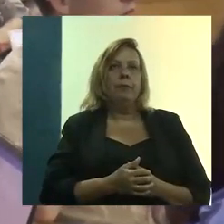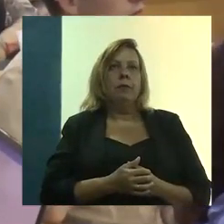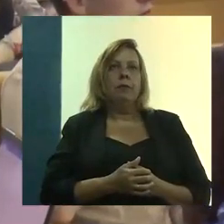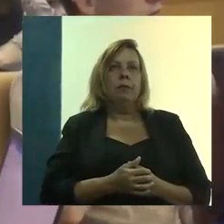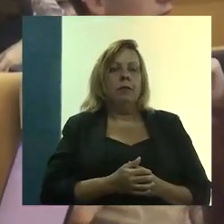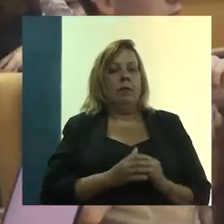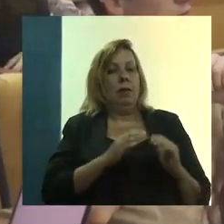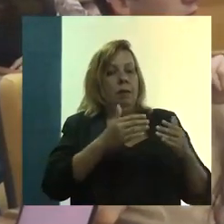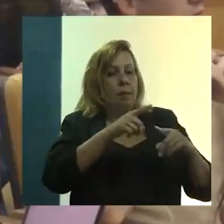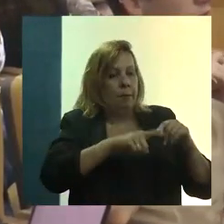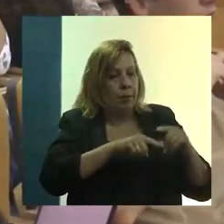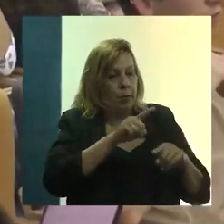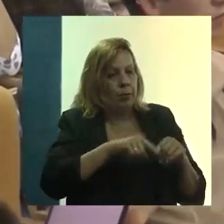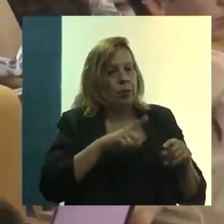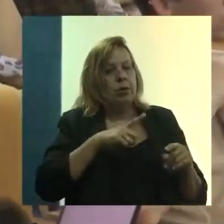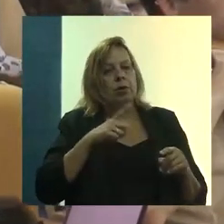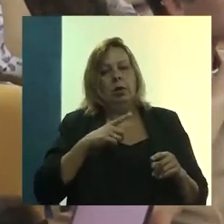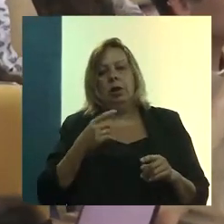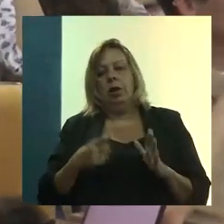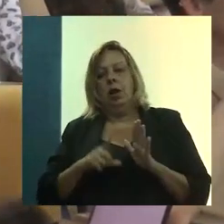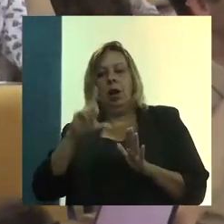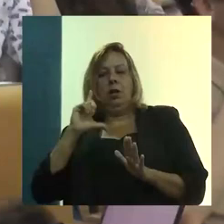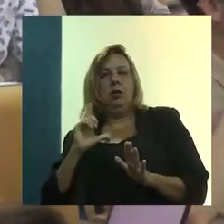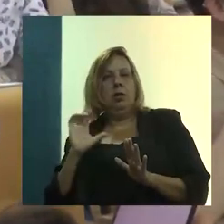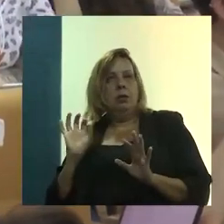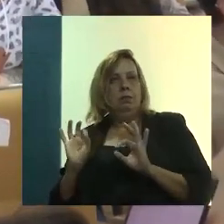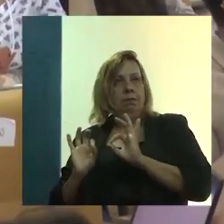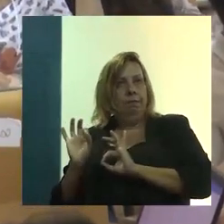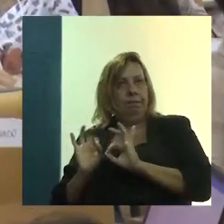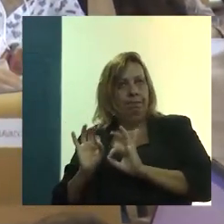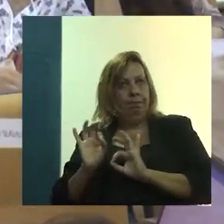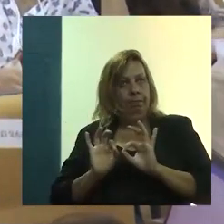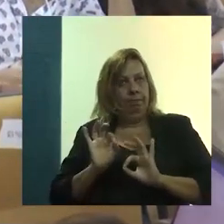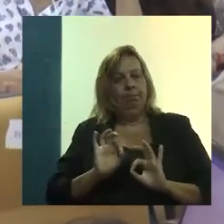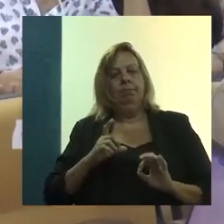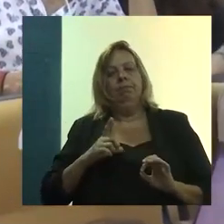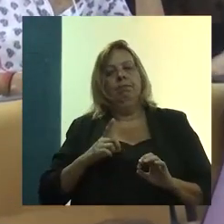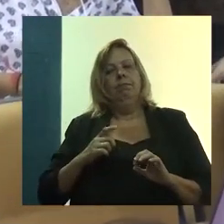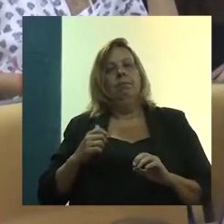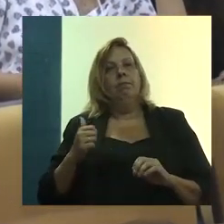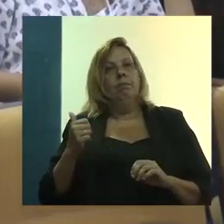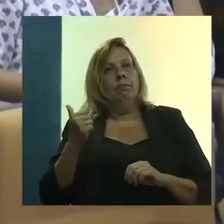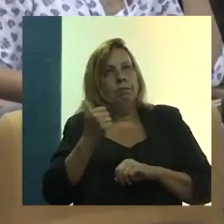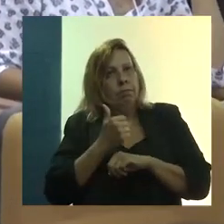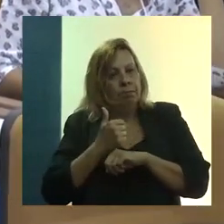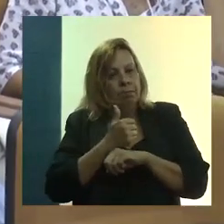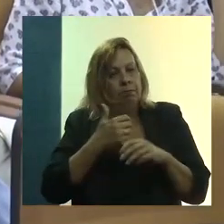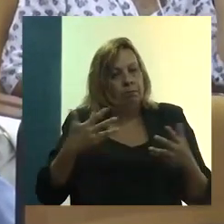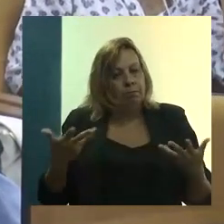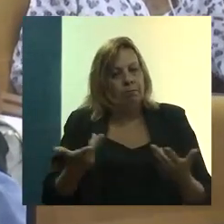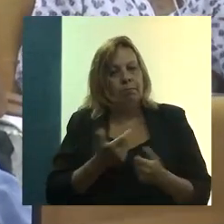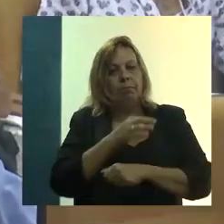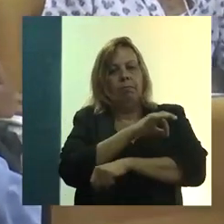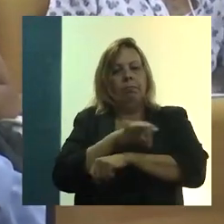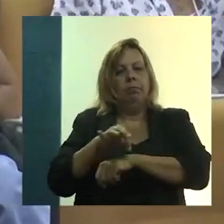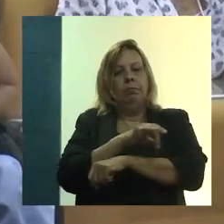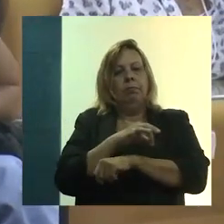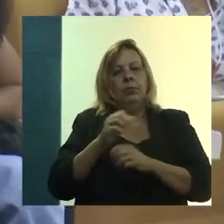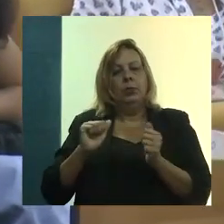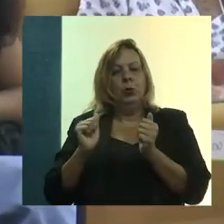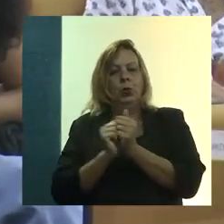produto, é muito importante o processo, o que já foi dito aqui, uma capacidade da arquitetura como